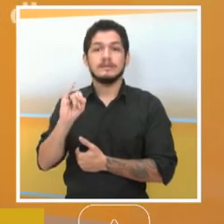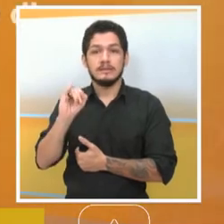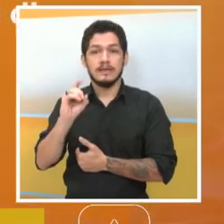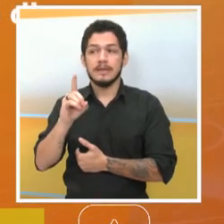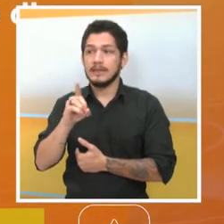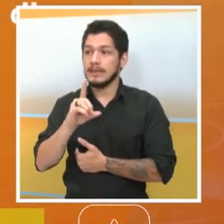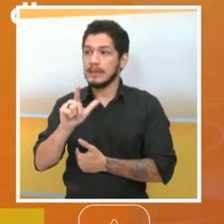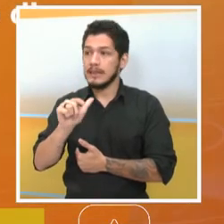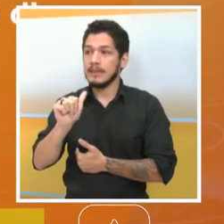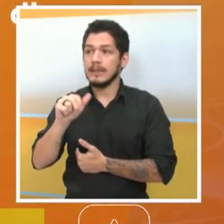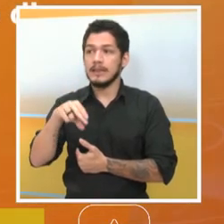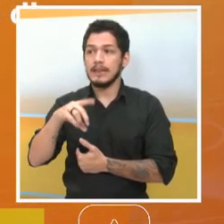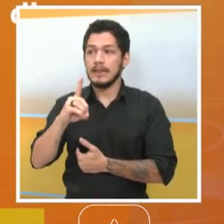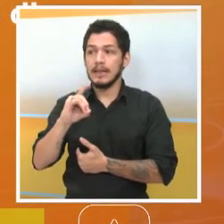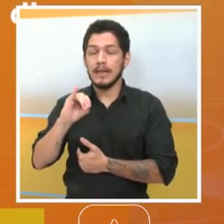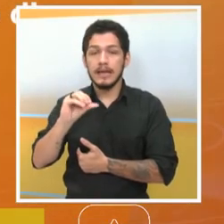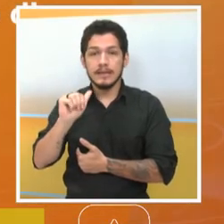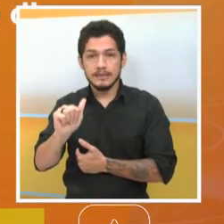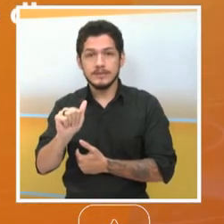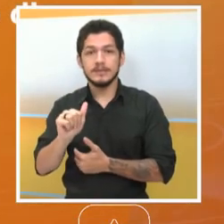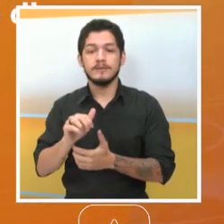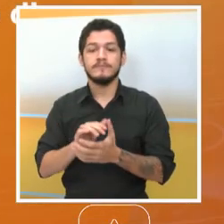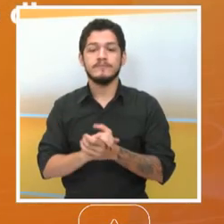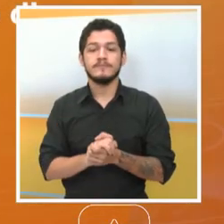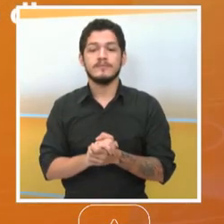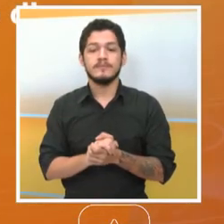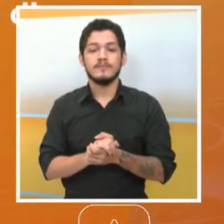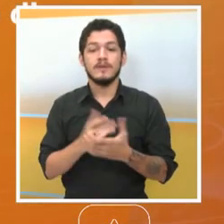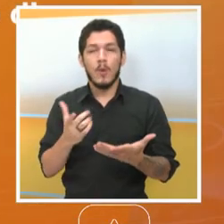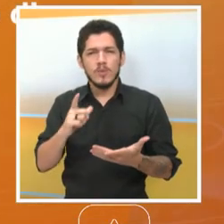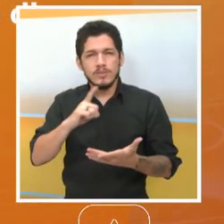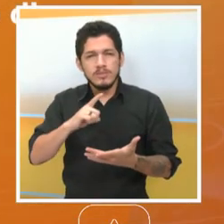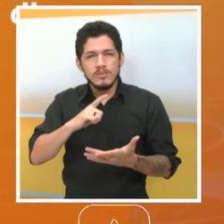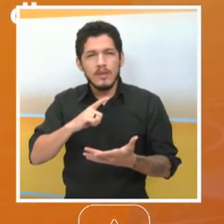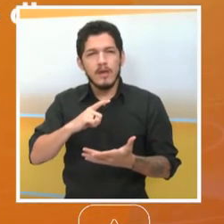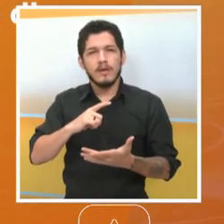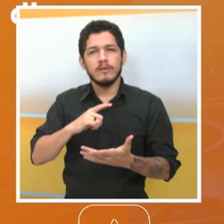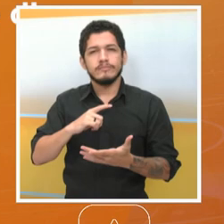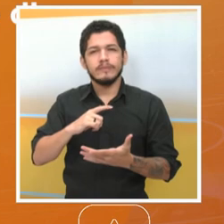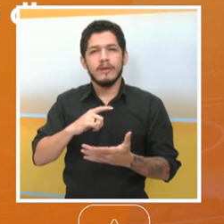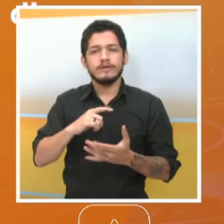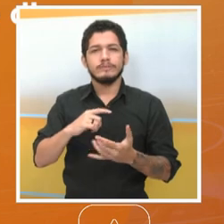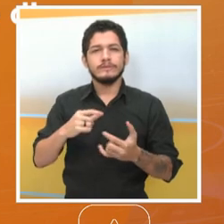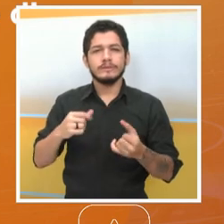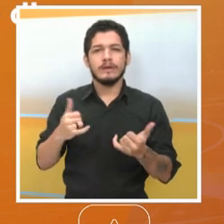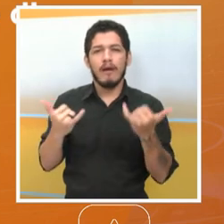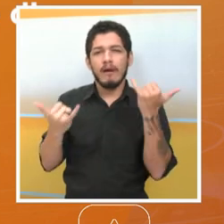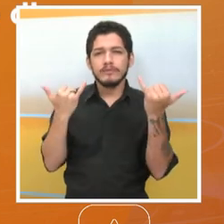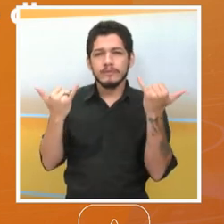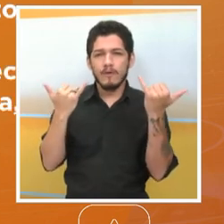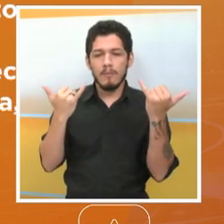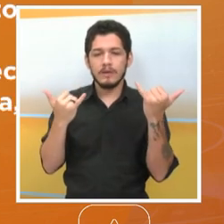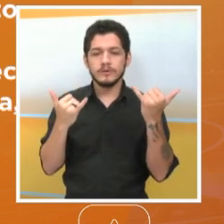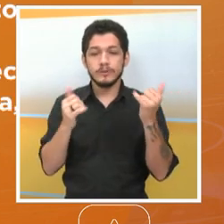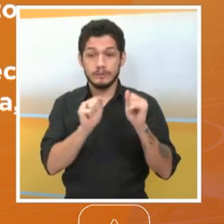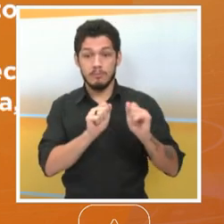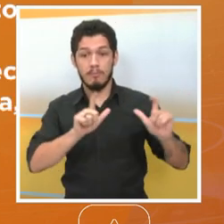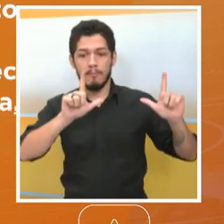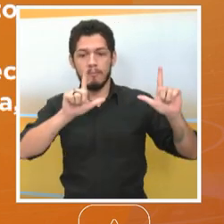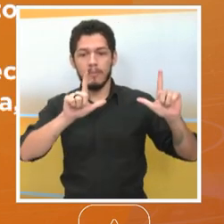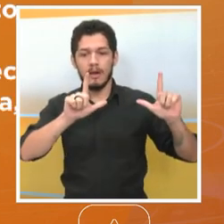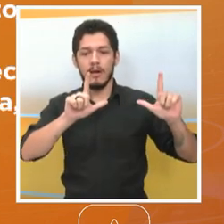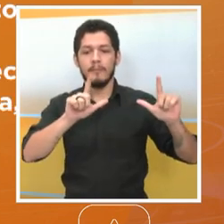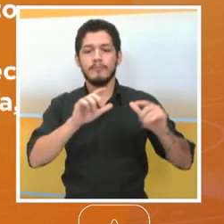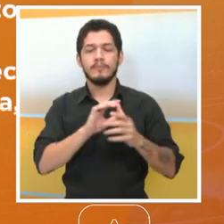Inclusive nós temos aí o nosso telespectador acompanhar direitinho que cursos são esses. Luzilândia, Picos, Teresina e